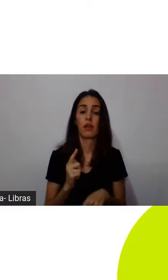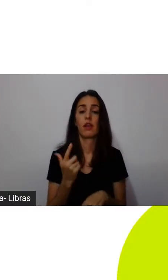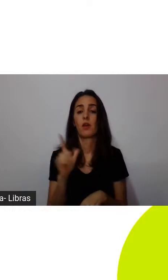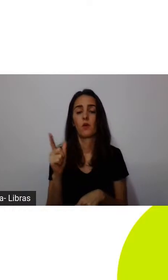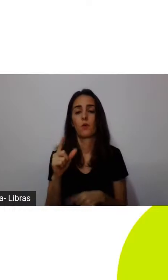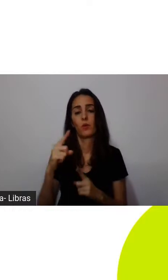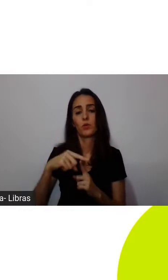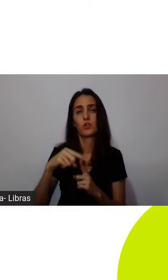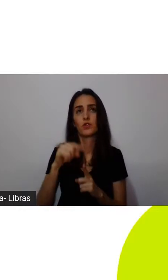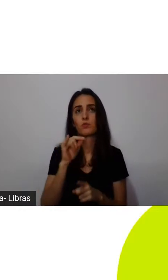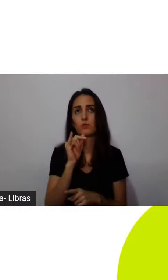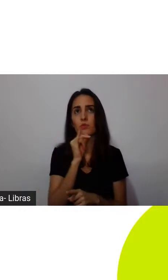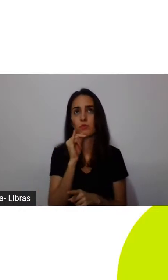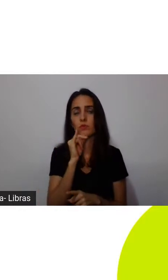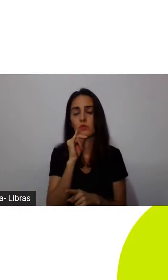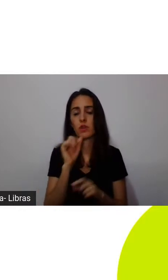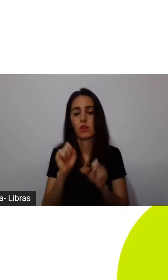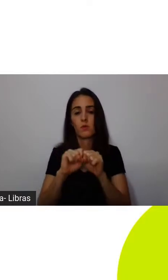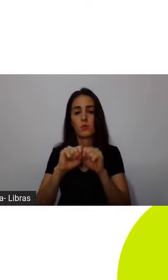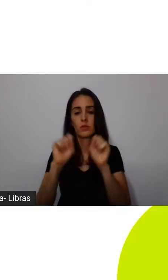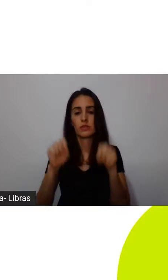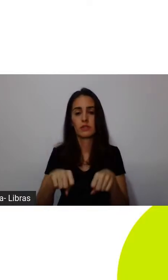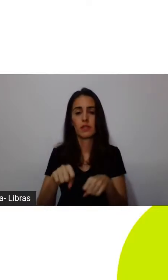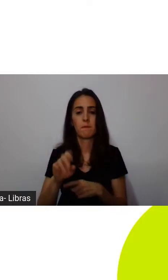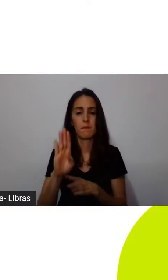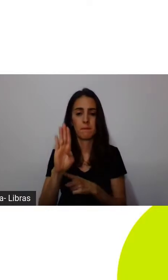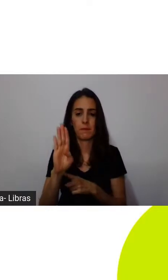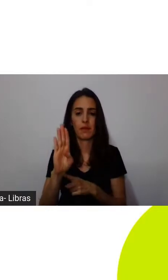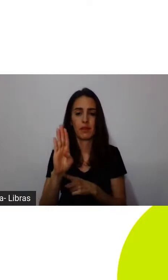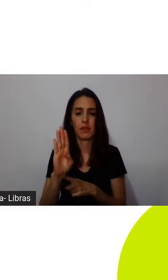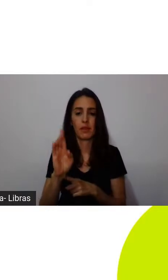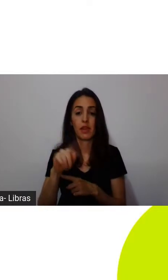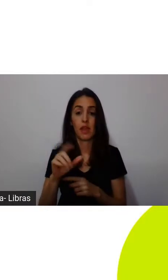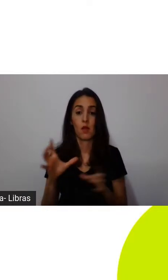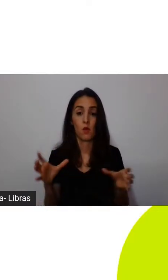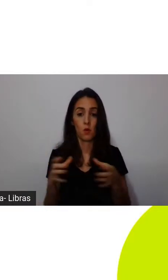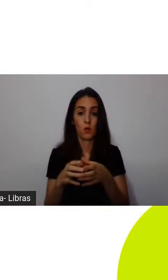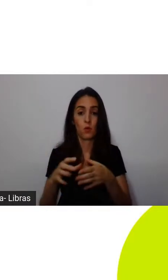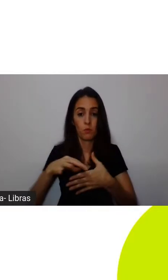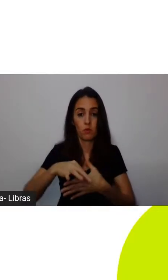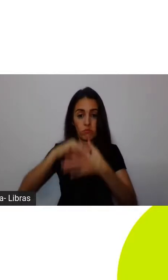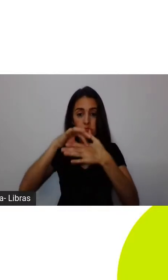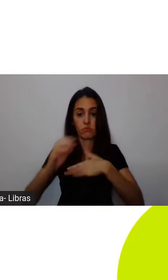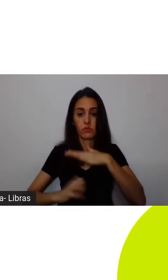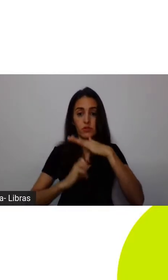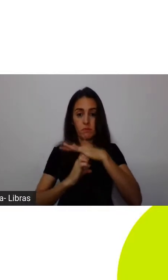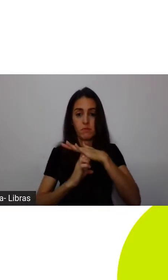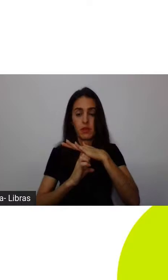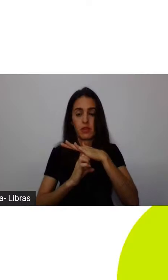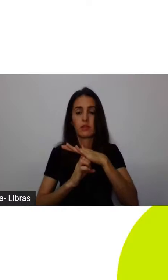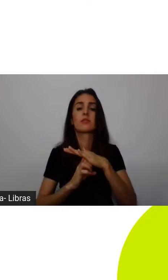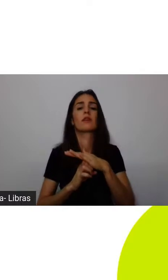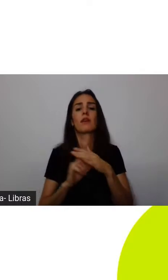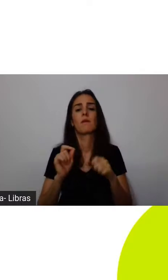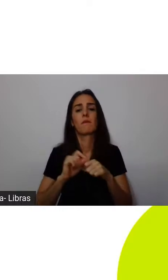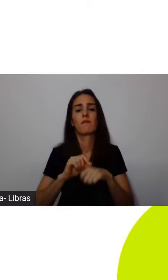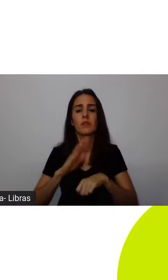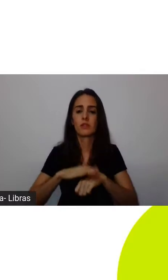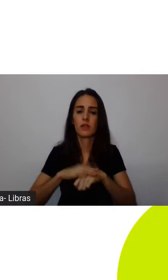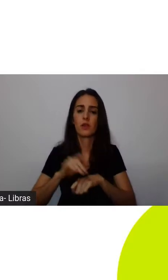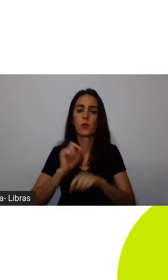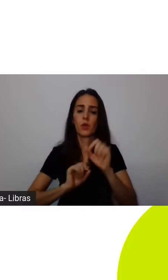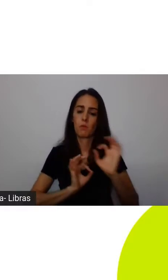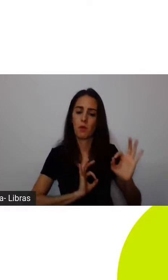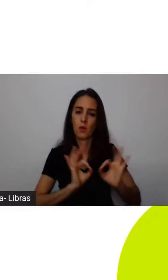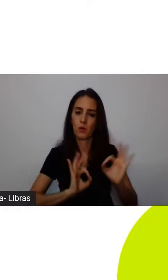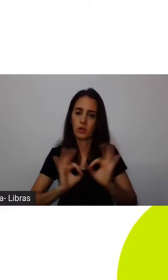O Sistema B é uma comunidade global de líderes que usam seus negócios para a construção de um sistema